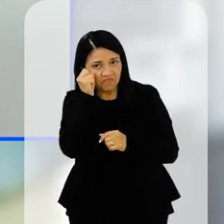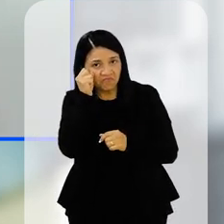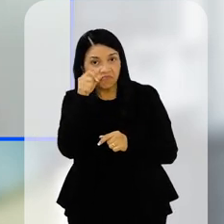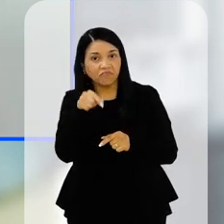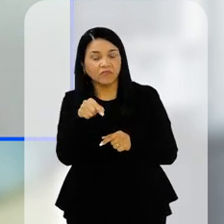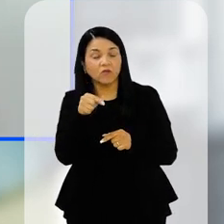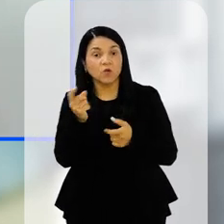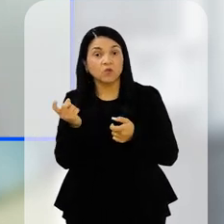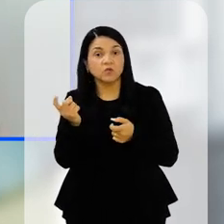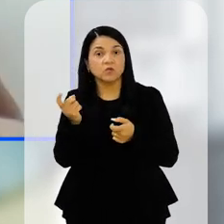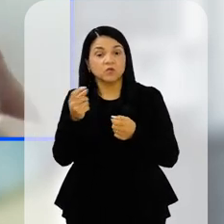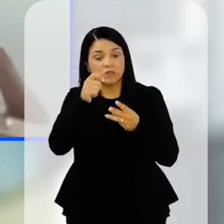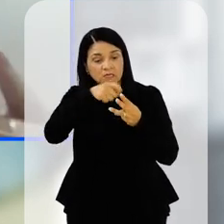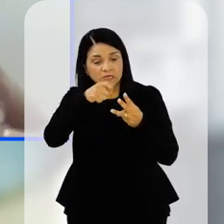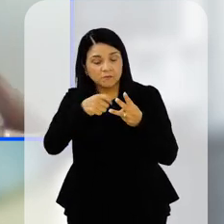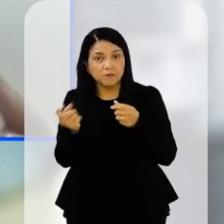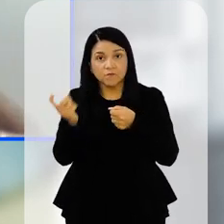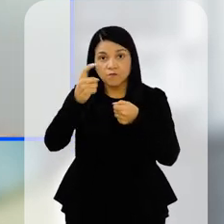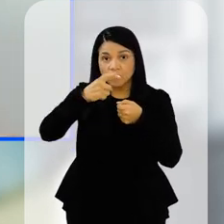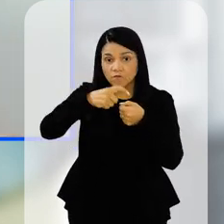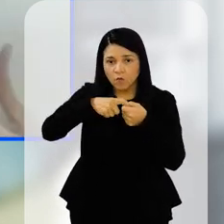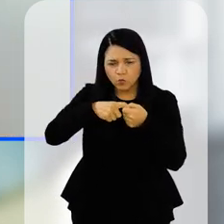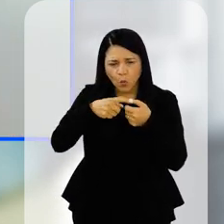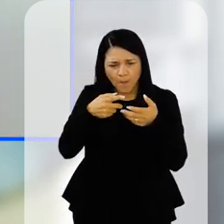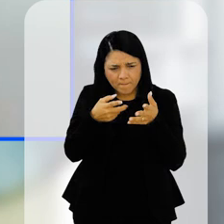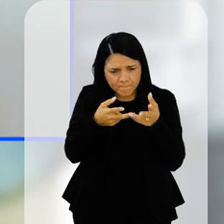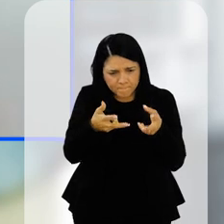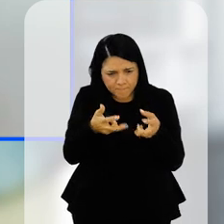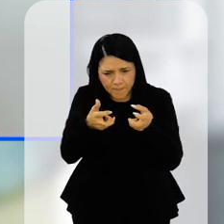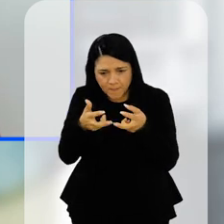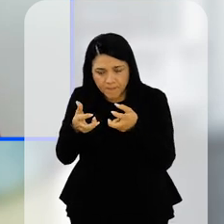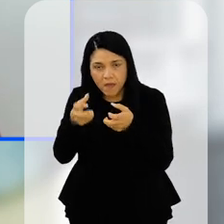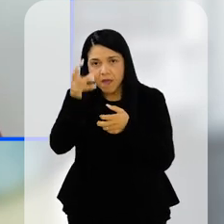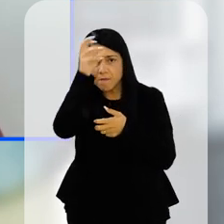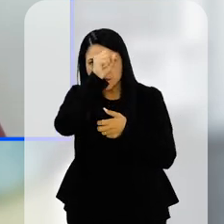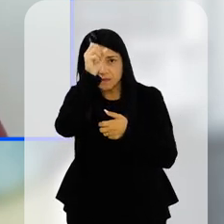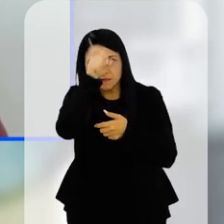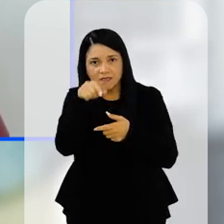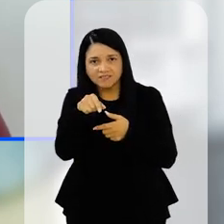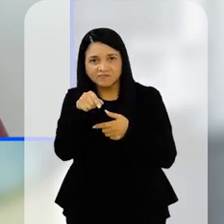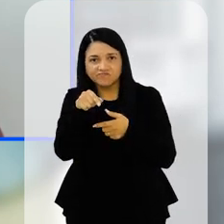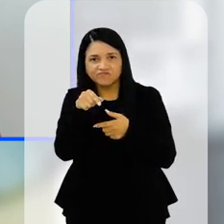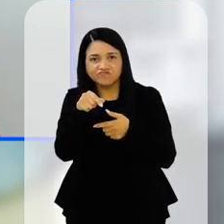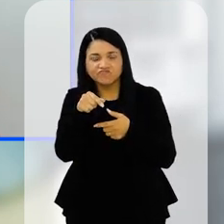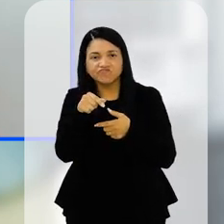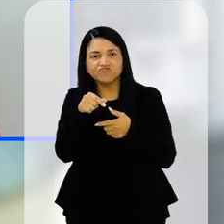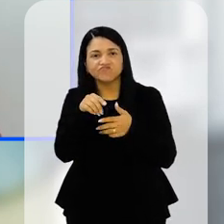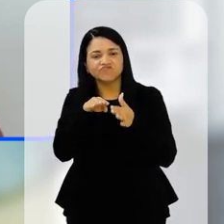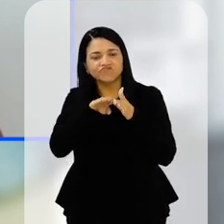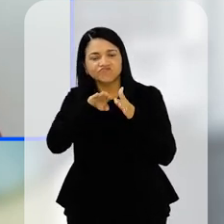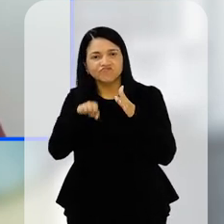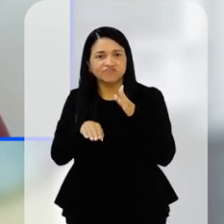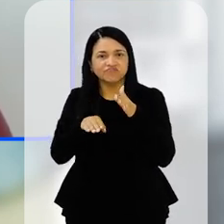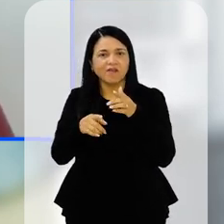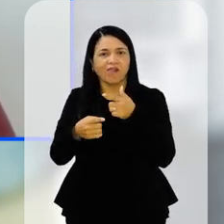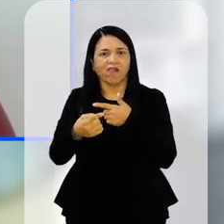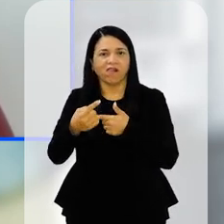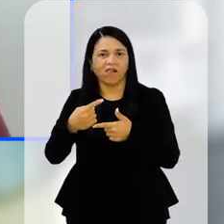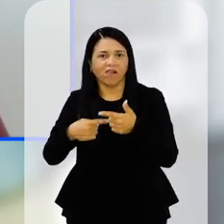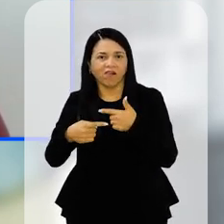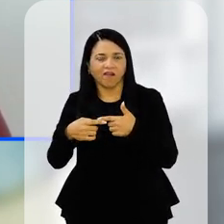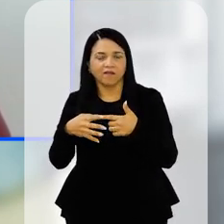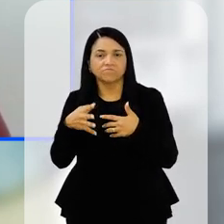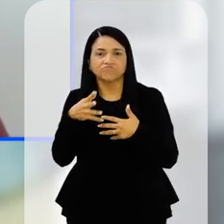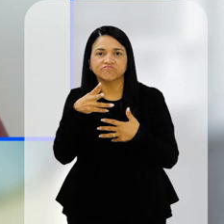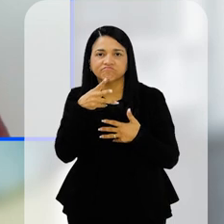quando a gente voltou três meses depois, para ver como é que estava essa aprendizagem, elas voltaram atrás um pouco. Então, já não tinha a mesma